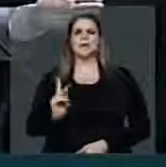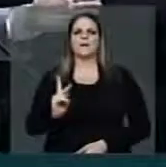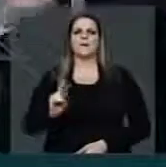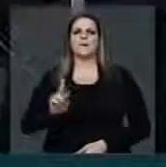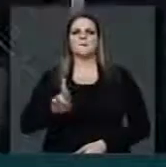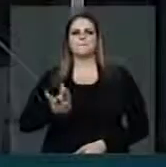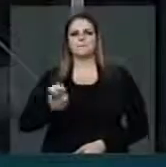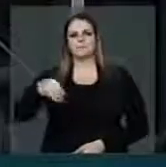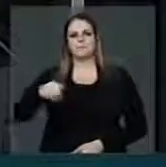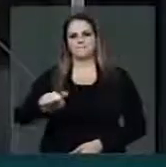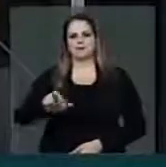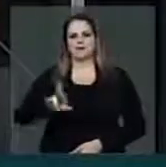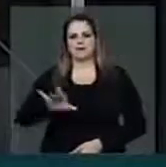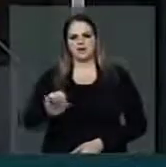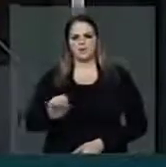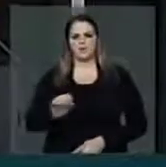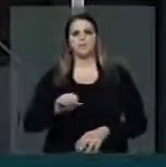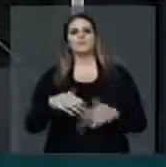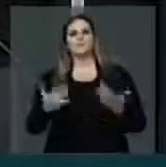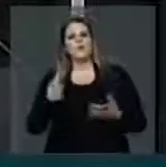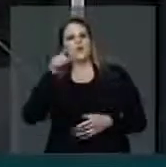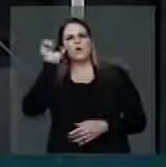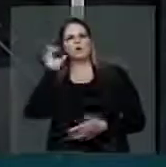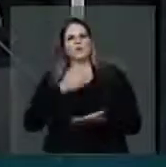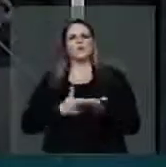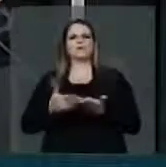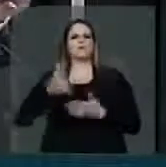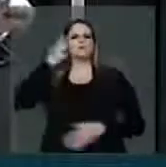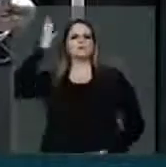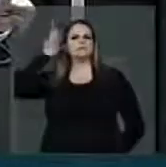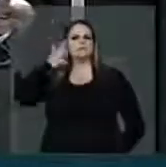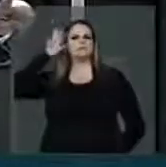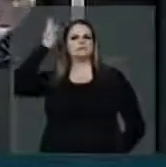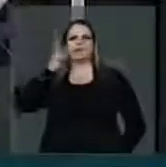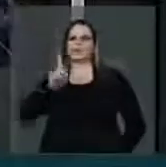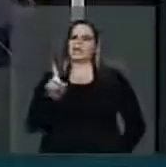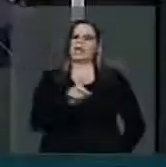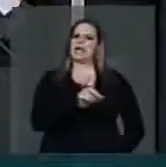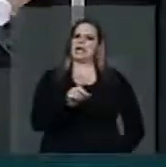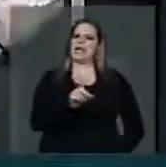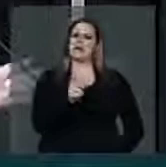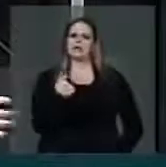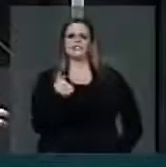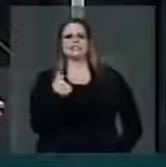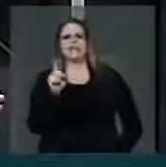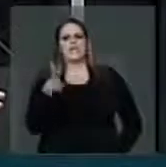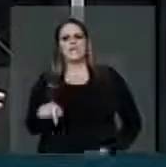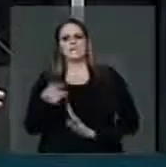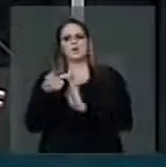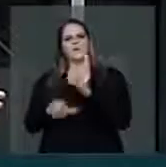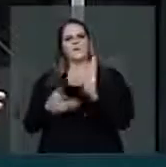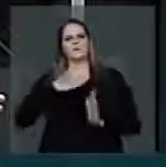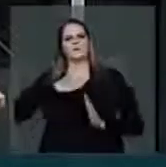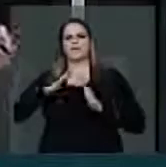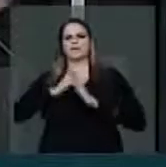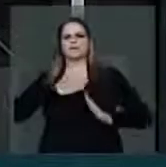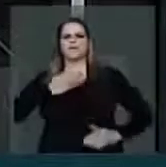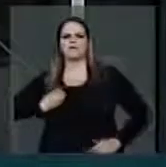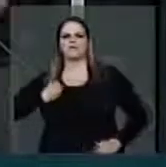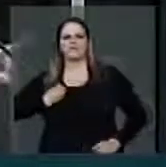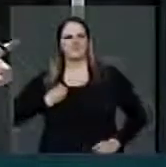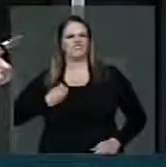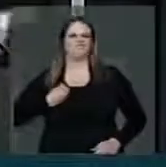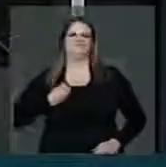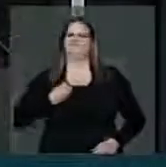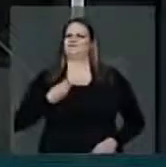os deputados, aí vem com o discurso demagógico. Não, esse dinheiro é para minha casa, minha vida. E, na realidade,